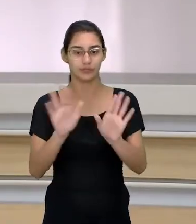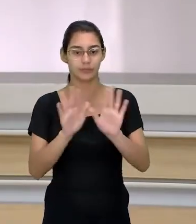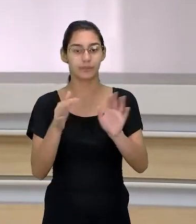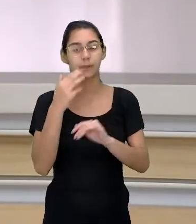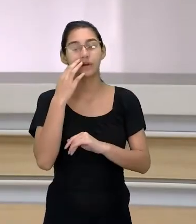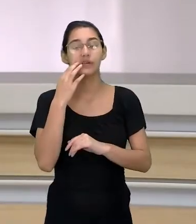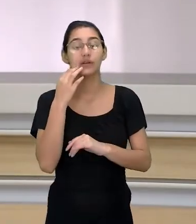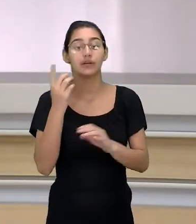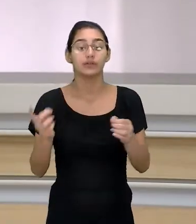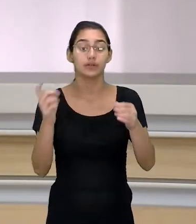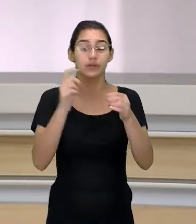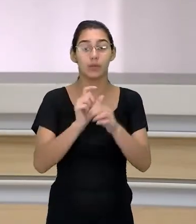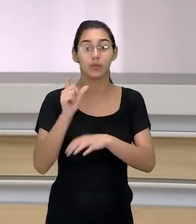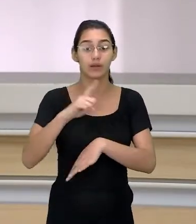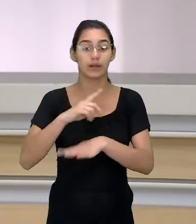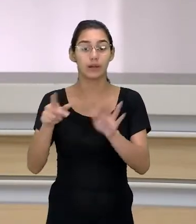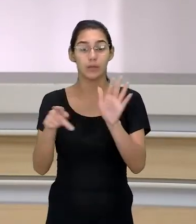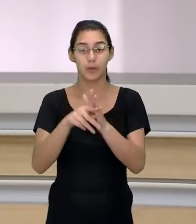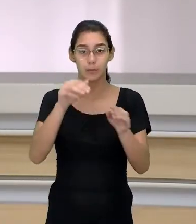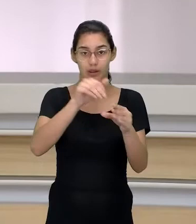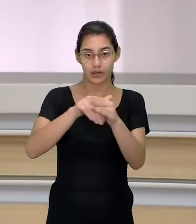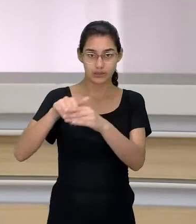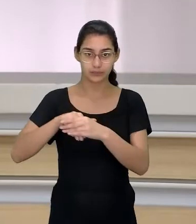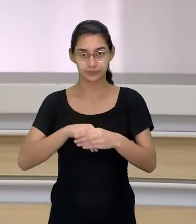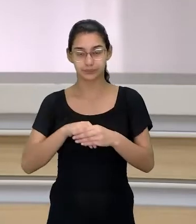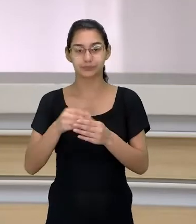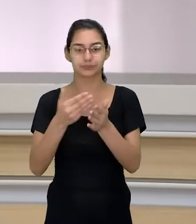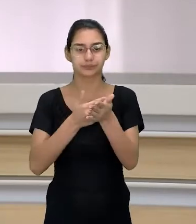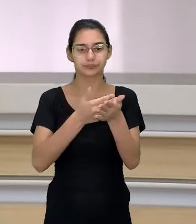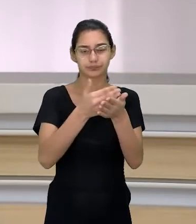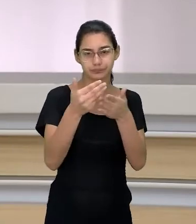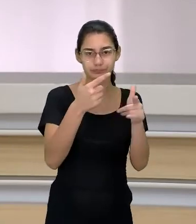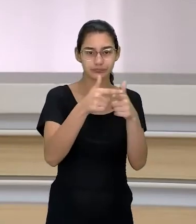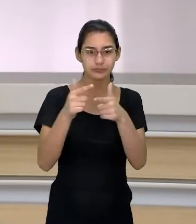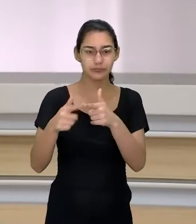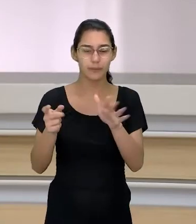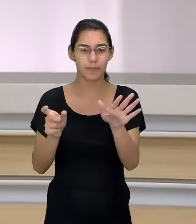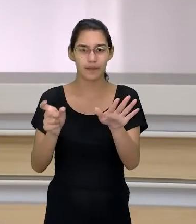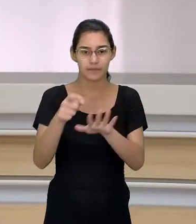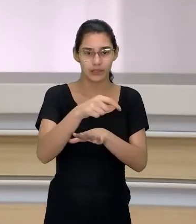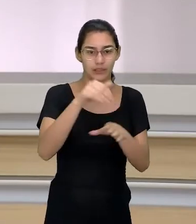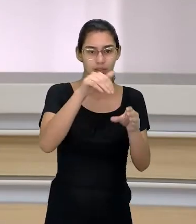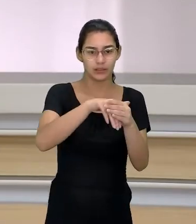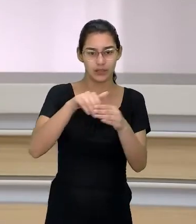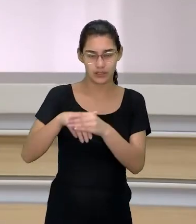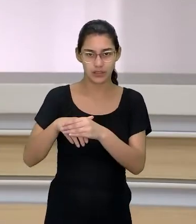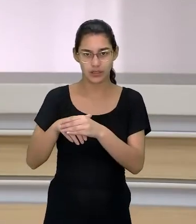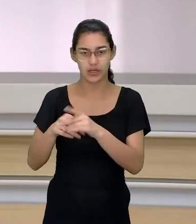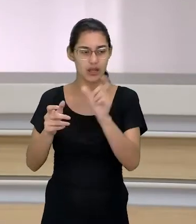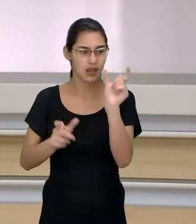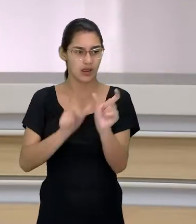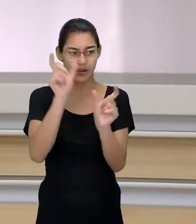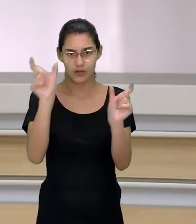vamos voltar um pouco na própria eleição. Quando começou aquela treta de fake news entre ele e a Hillary Clinton,